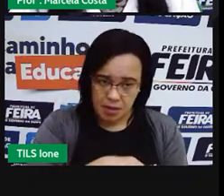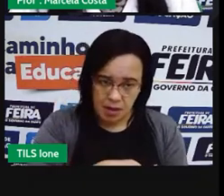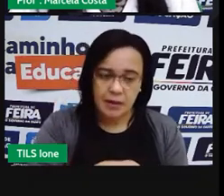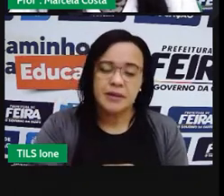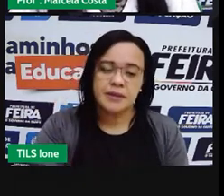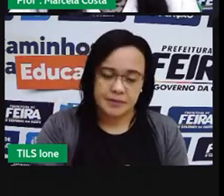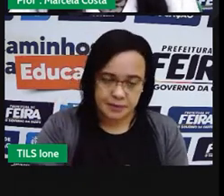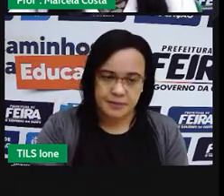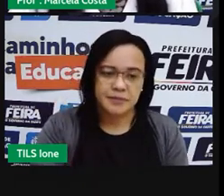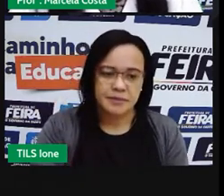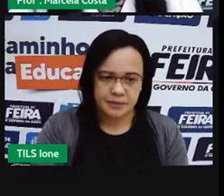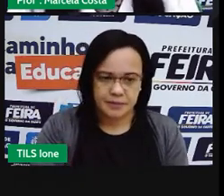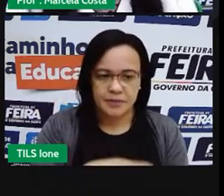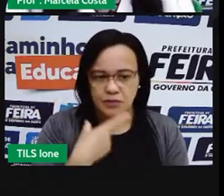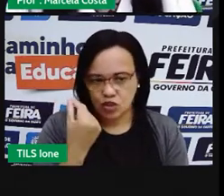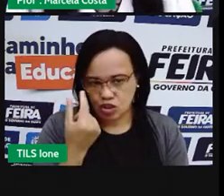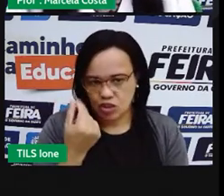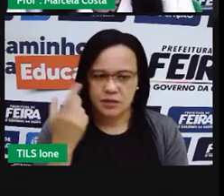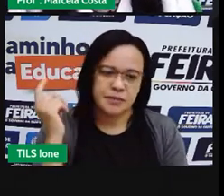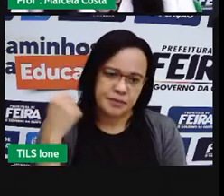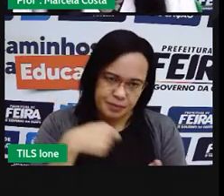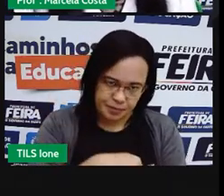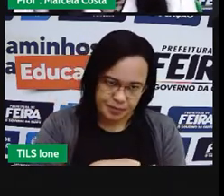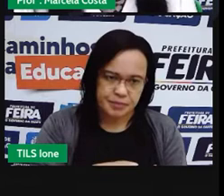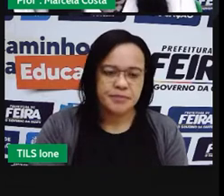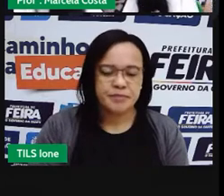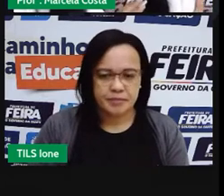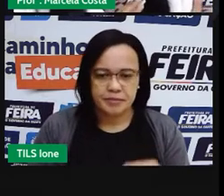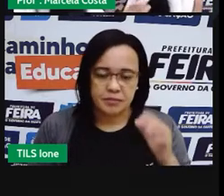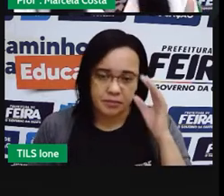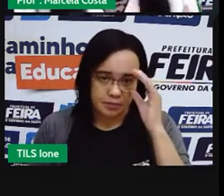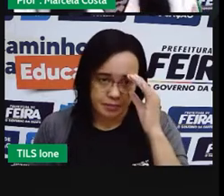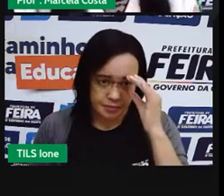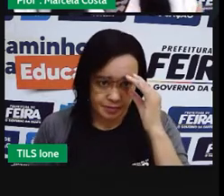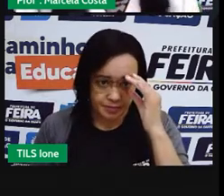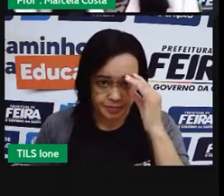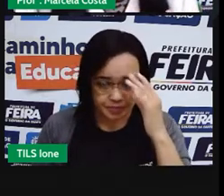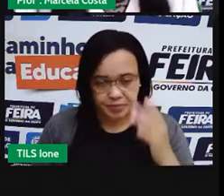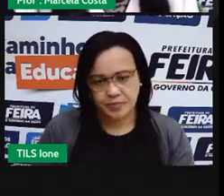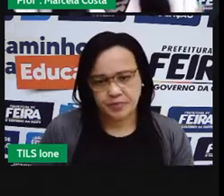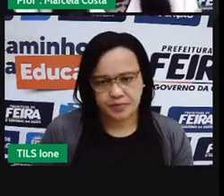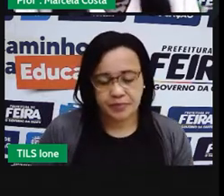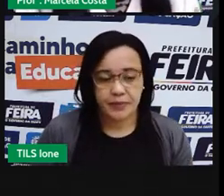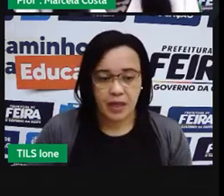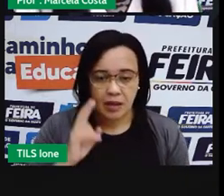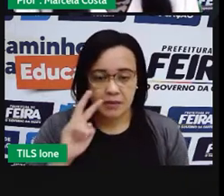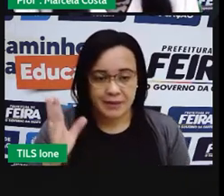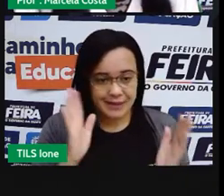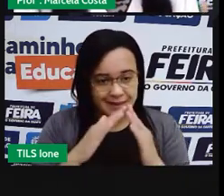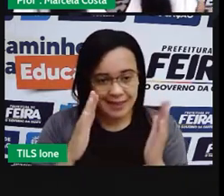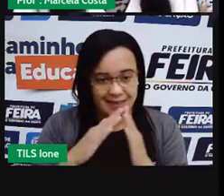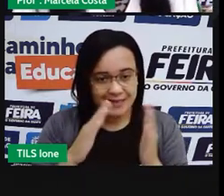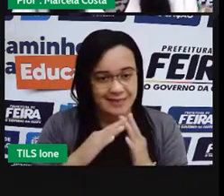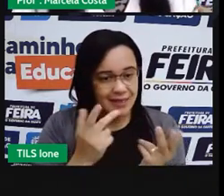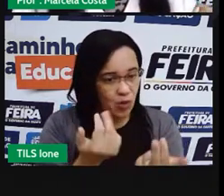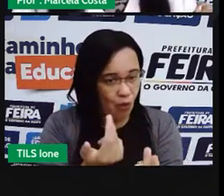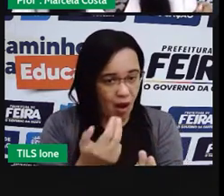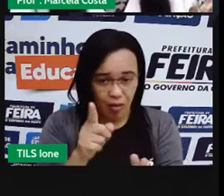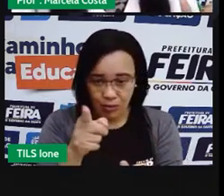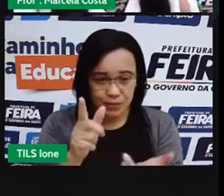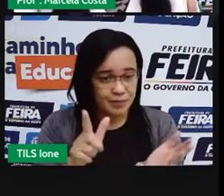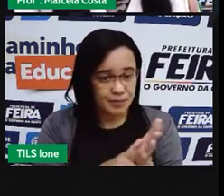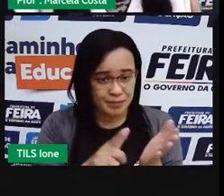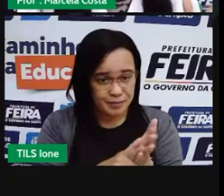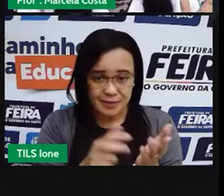E vai fazer você... Se você estiver me acompanhando com a conta de água aí na mão, você pode ver quanto é que a sua família